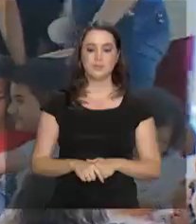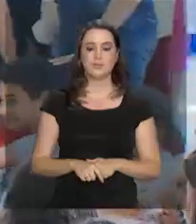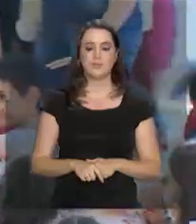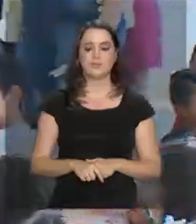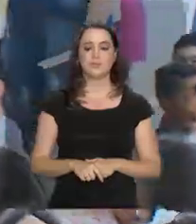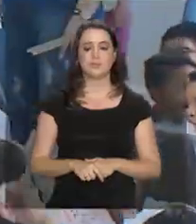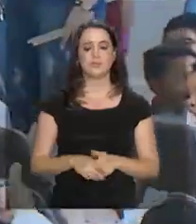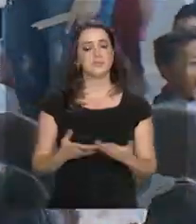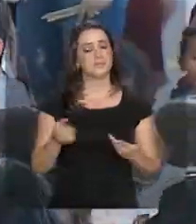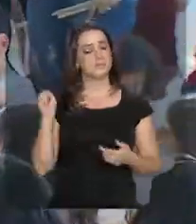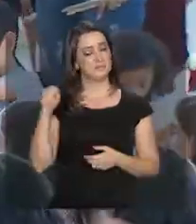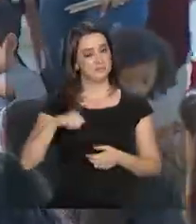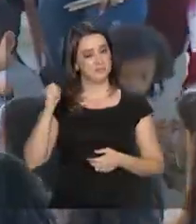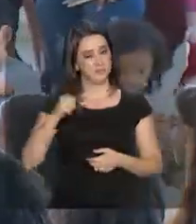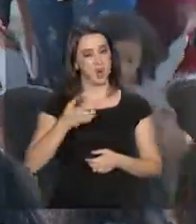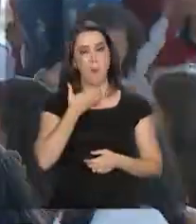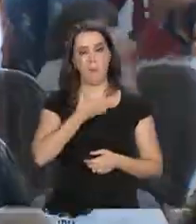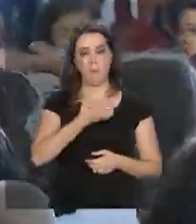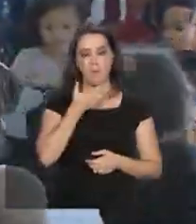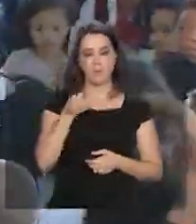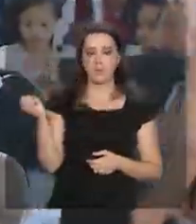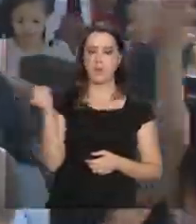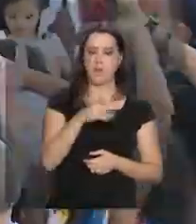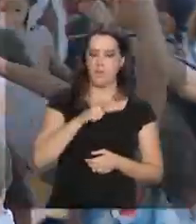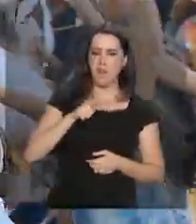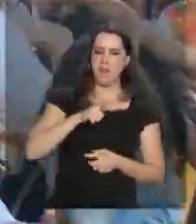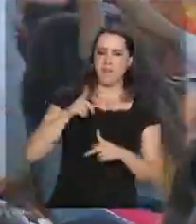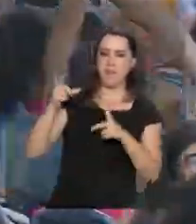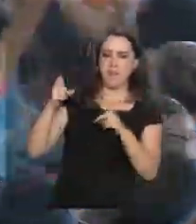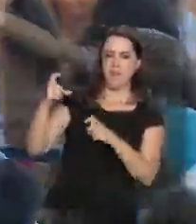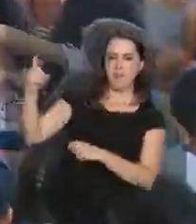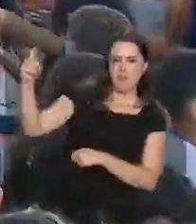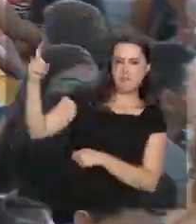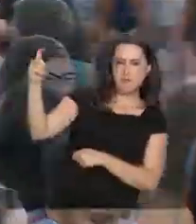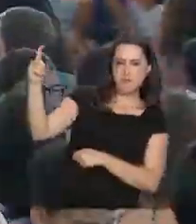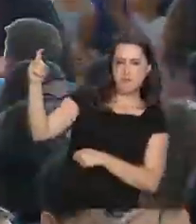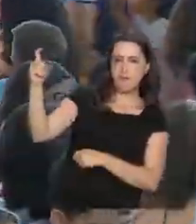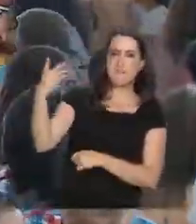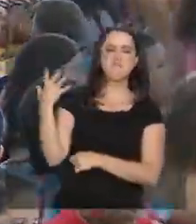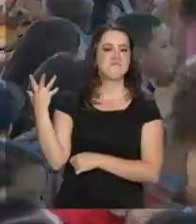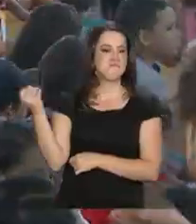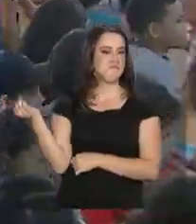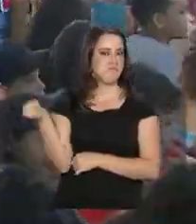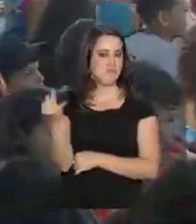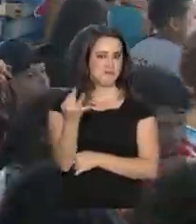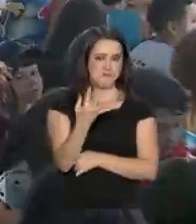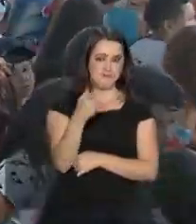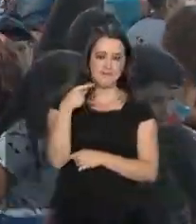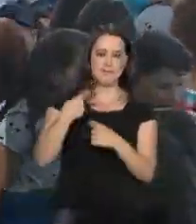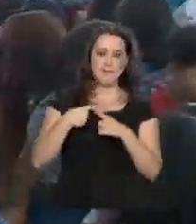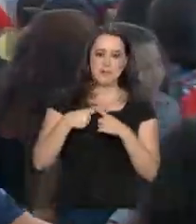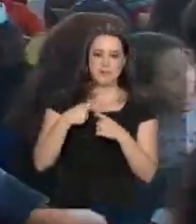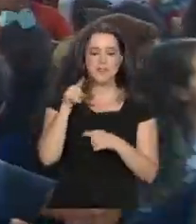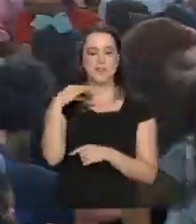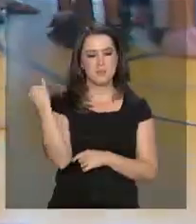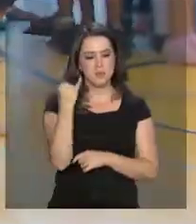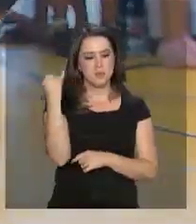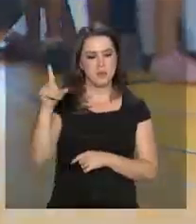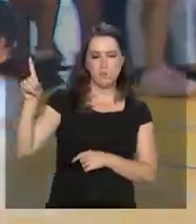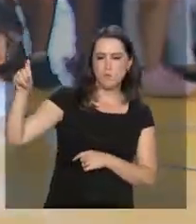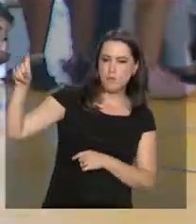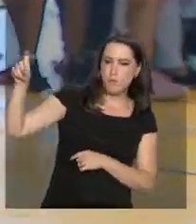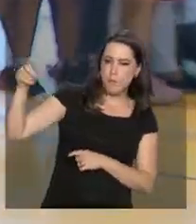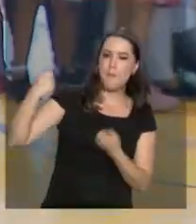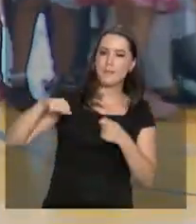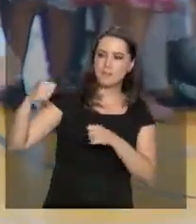E é claro que Papai Noel moderno faz selfies, muitas selfies, afinal, um momento como esse tem